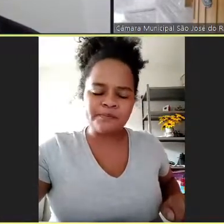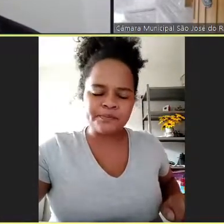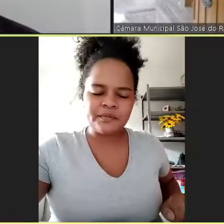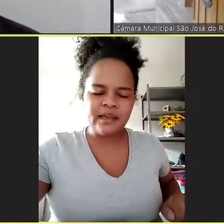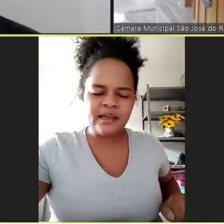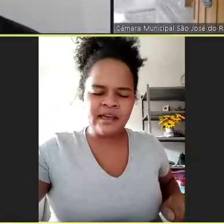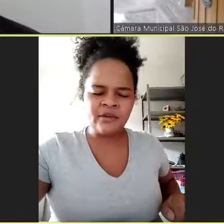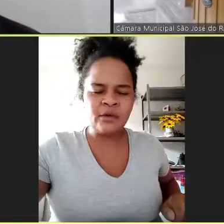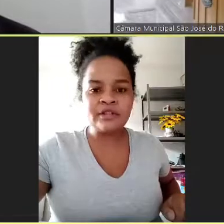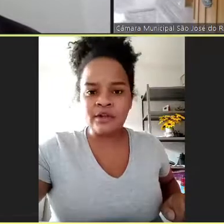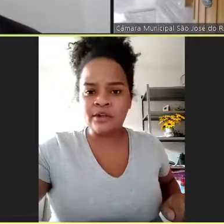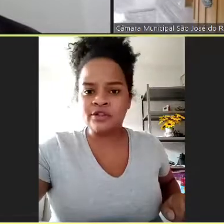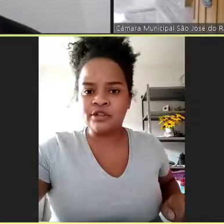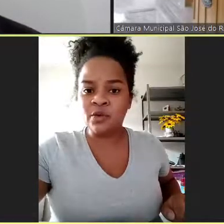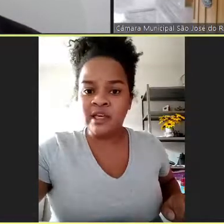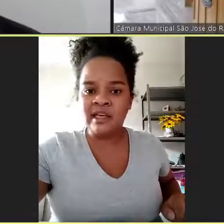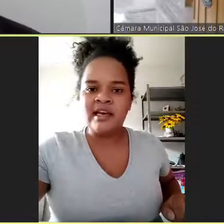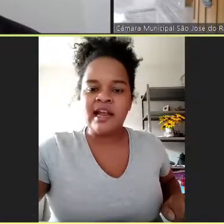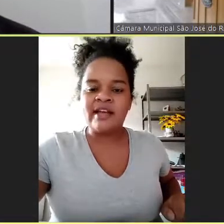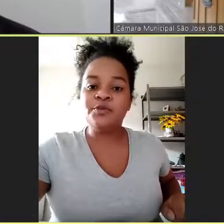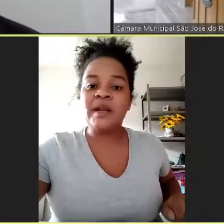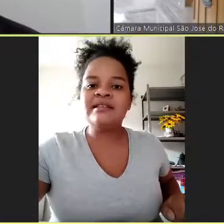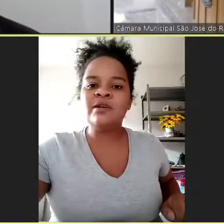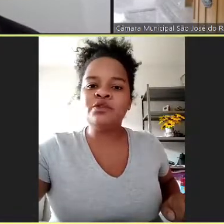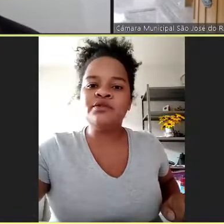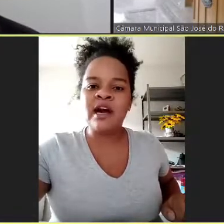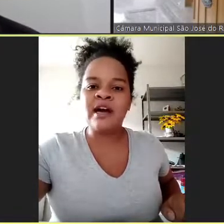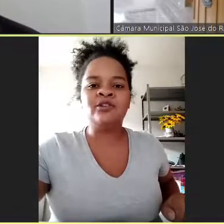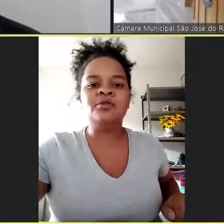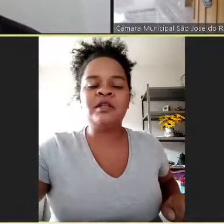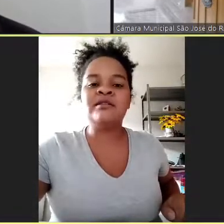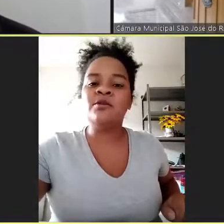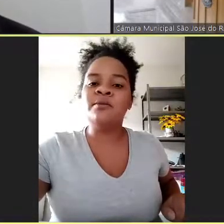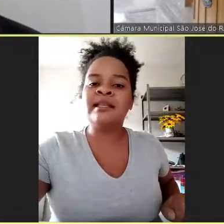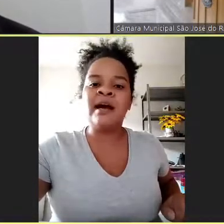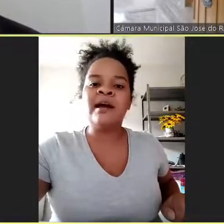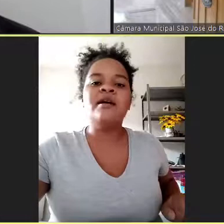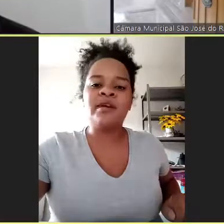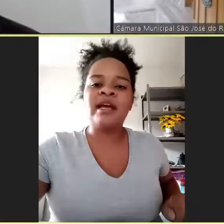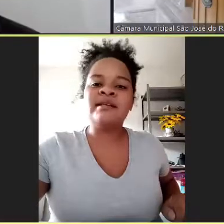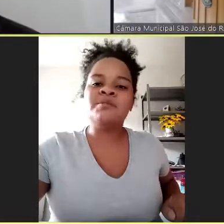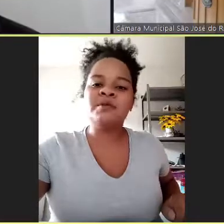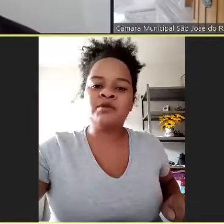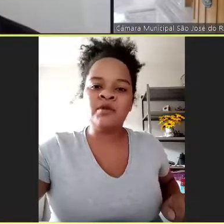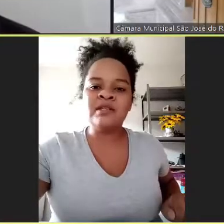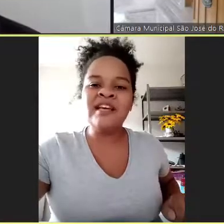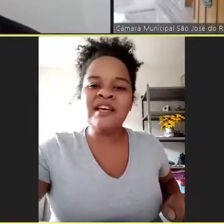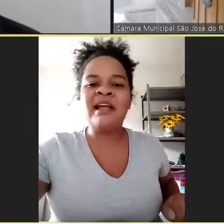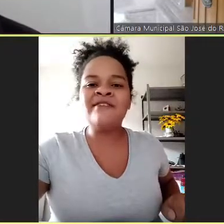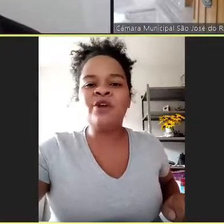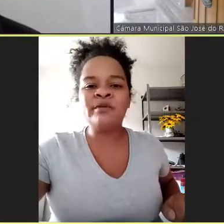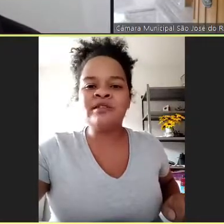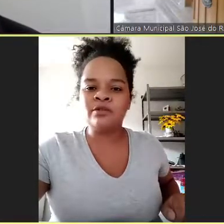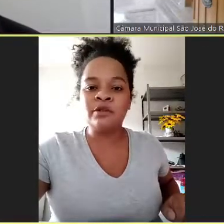do Conservatório de Tatuí, né? que a gente precisa cultivar, a gente precisa fomentar, porque essas pessoas vingam,